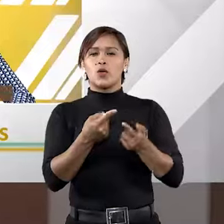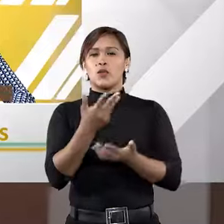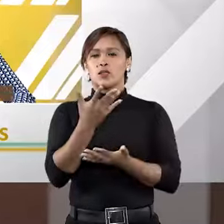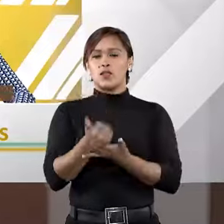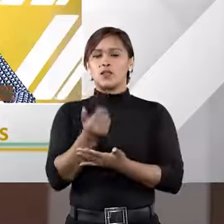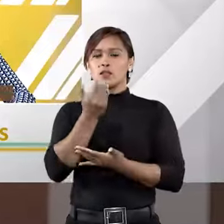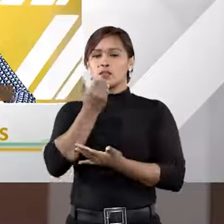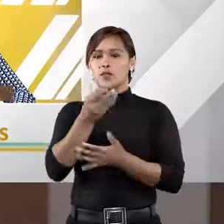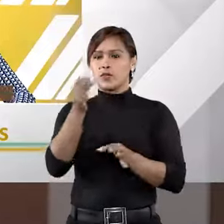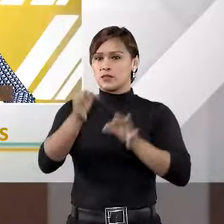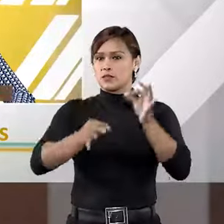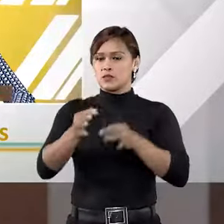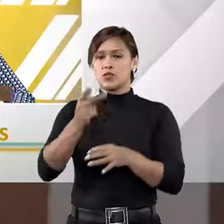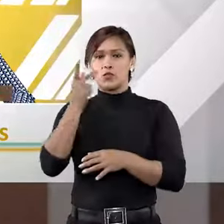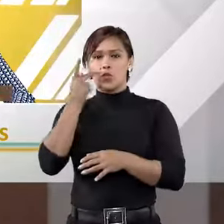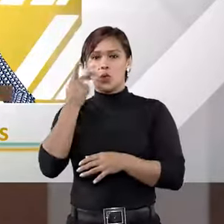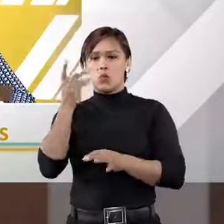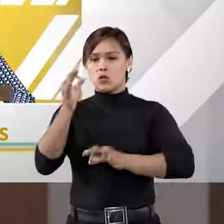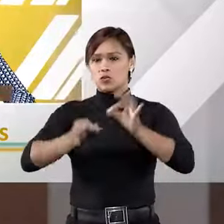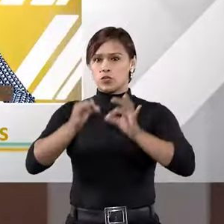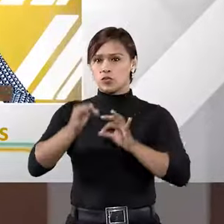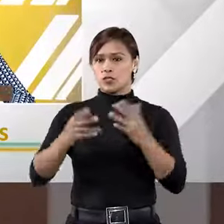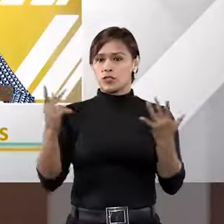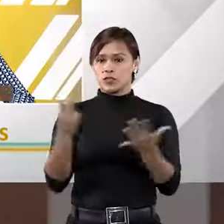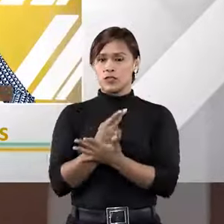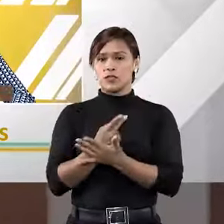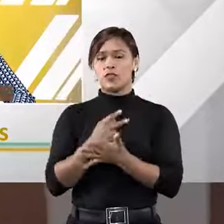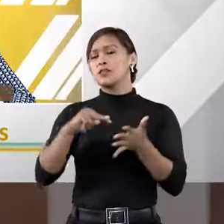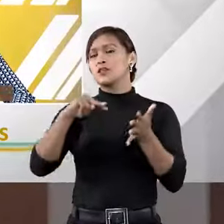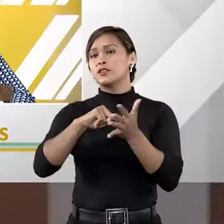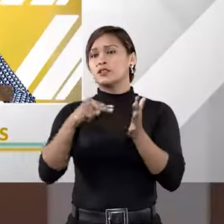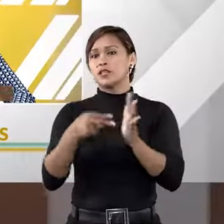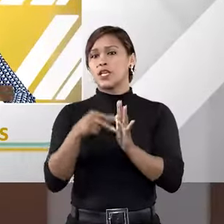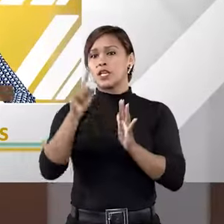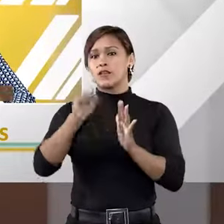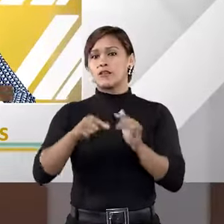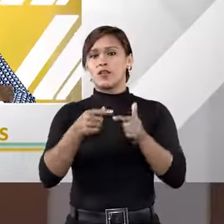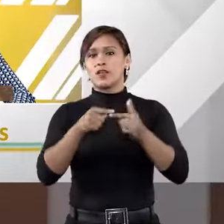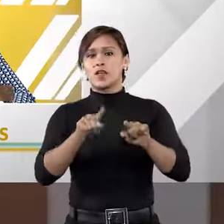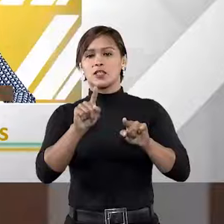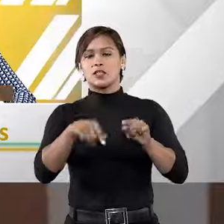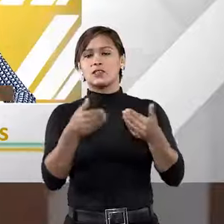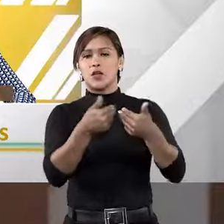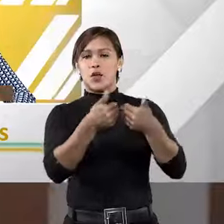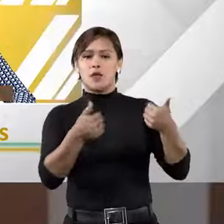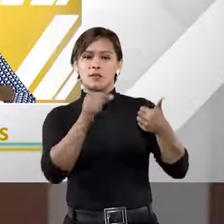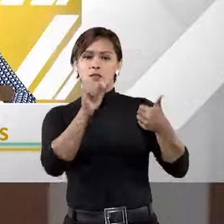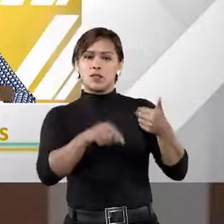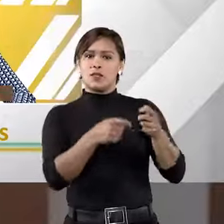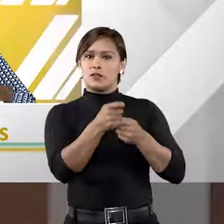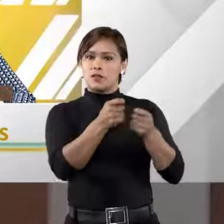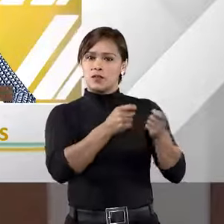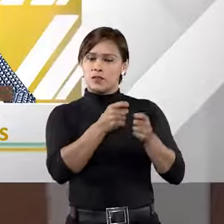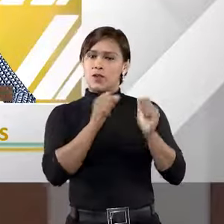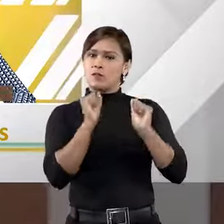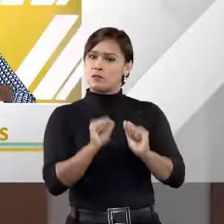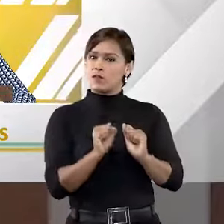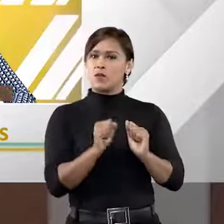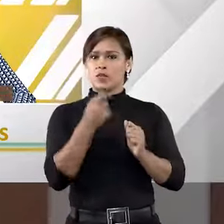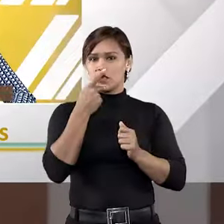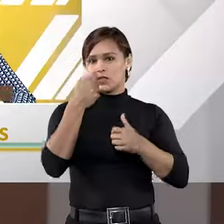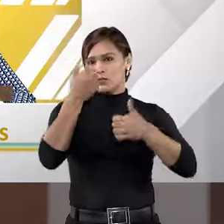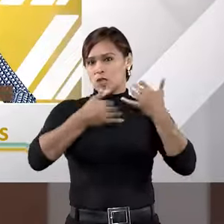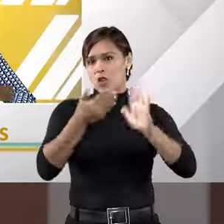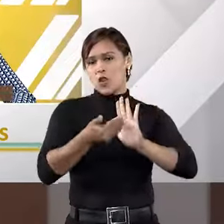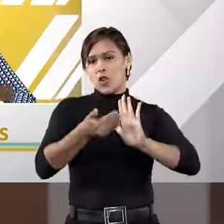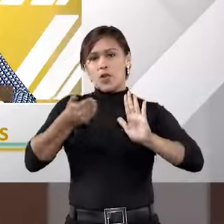acionam a justiça comum, judiciário para isso, isso significa que elas estão abrindo mão da arbitragem, pode ser considerada